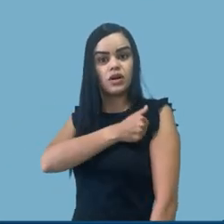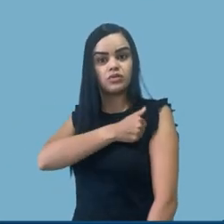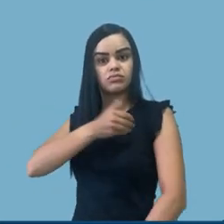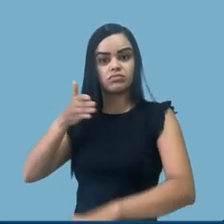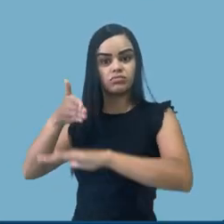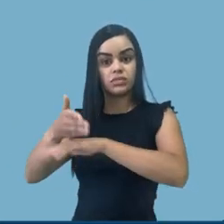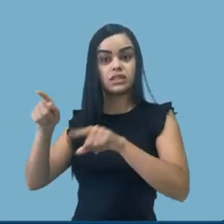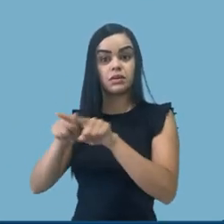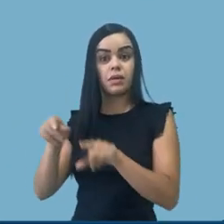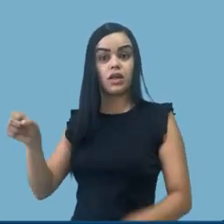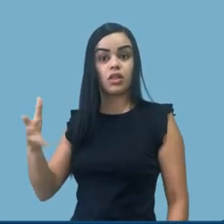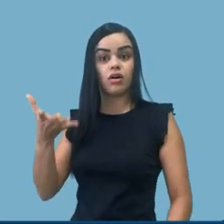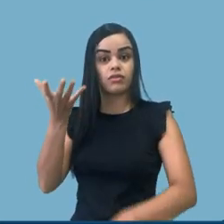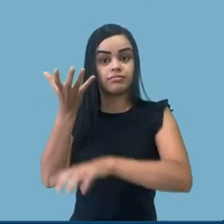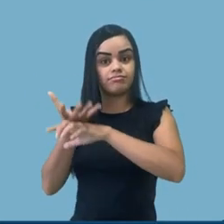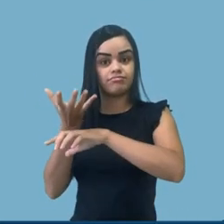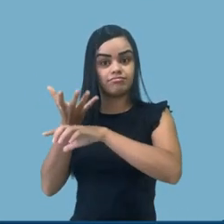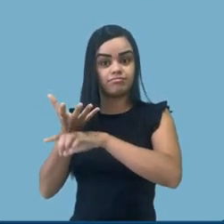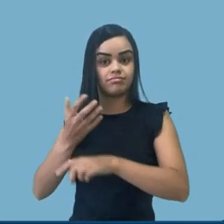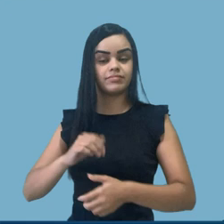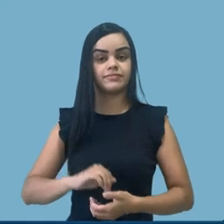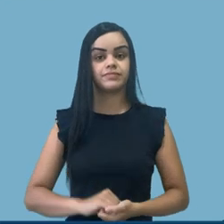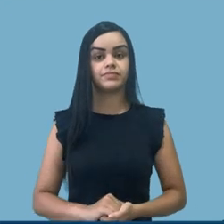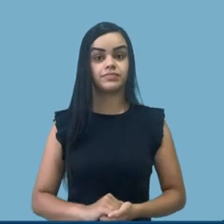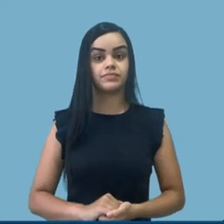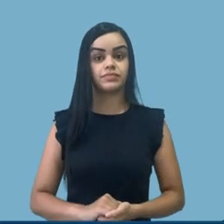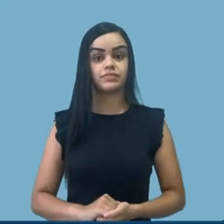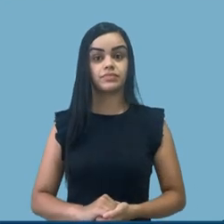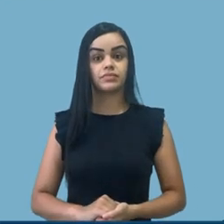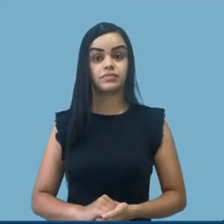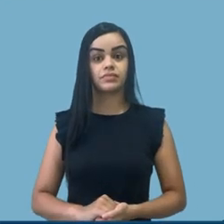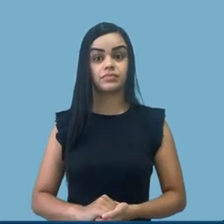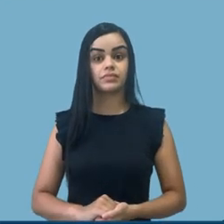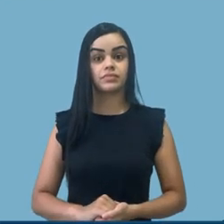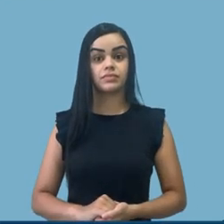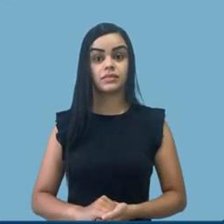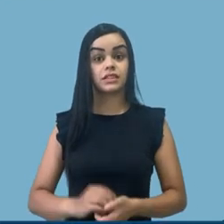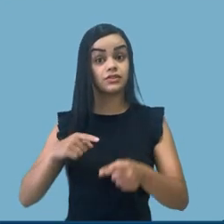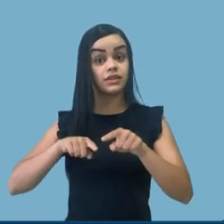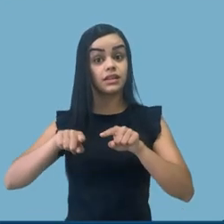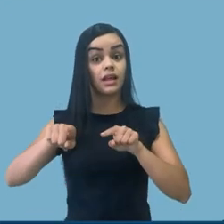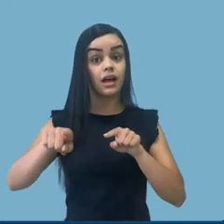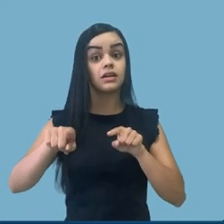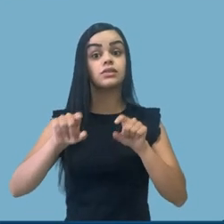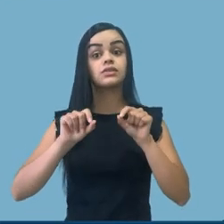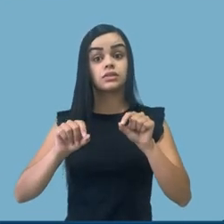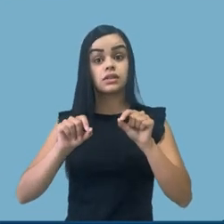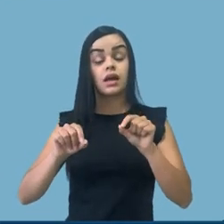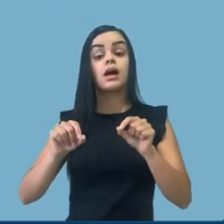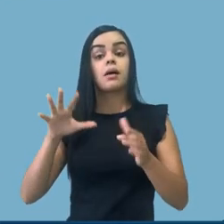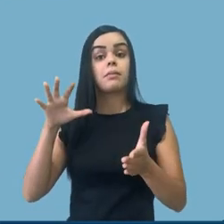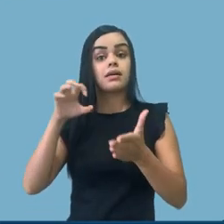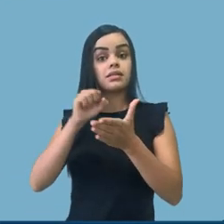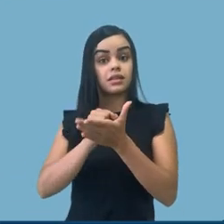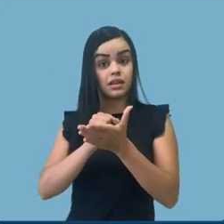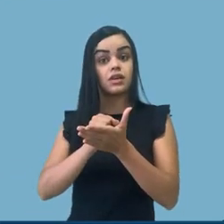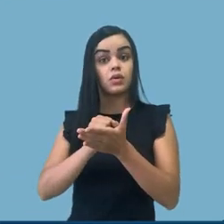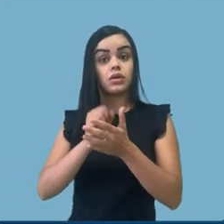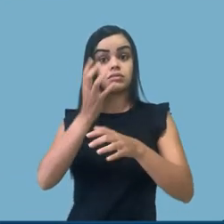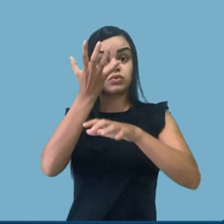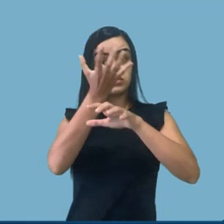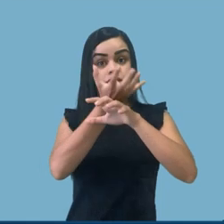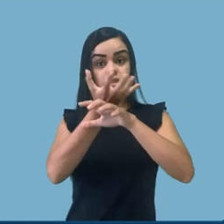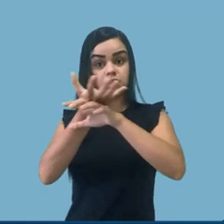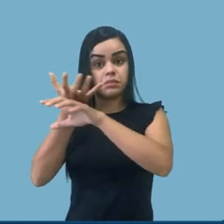Vantagens da proposta alternativa. A primeira delas é que a garantia das matrículas é inserida na oferta de disciplinas e